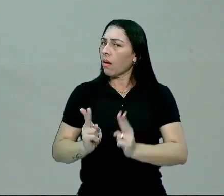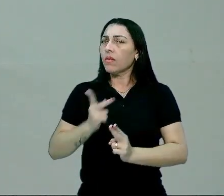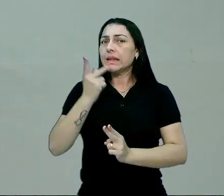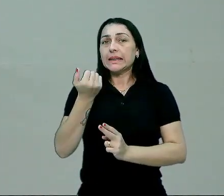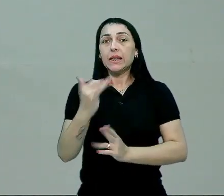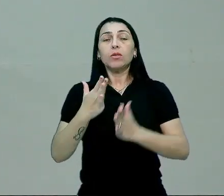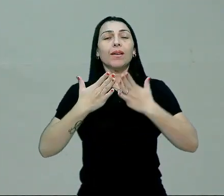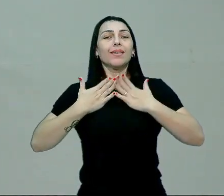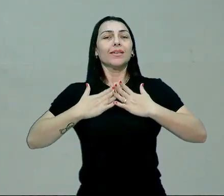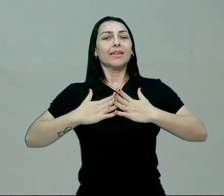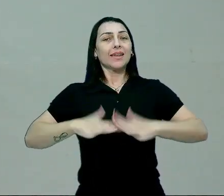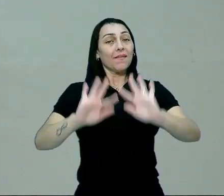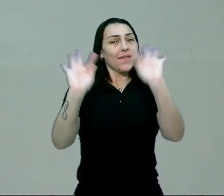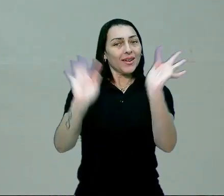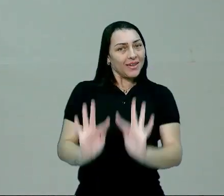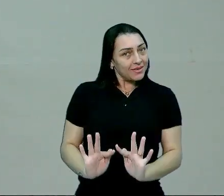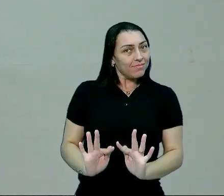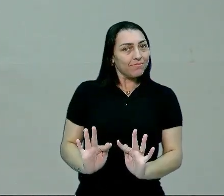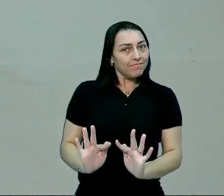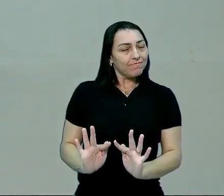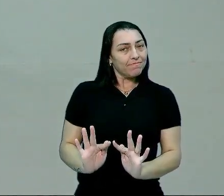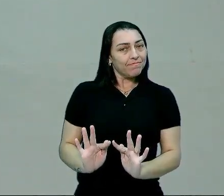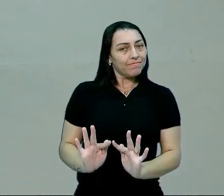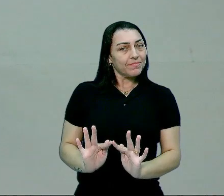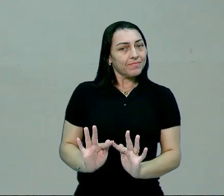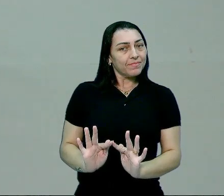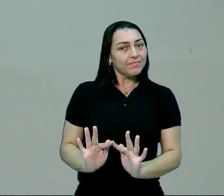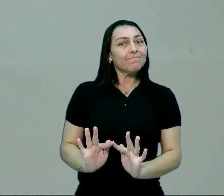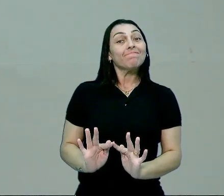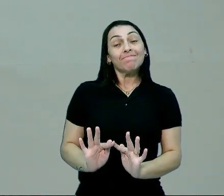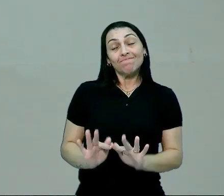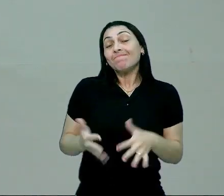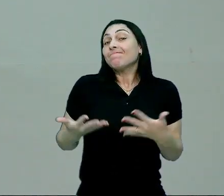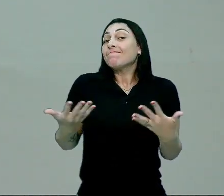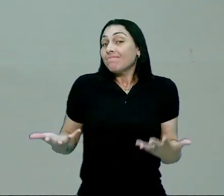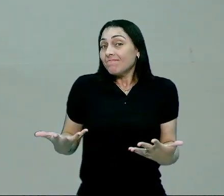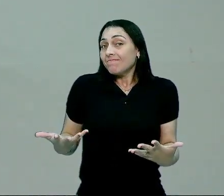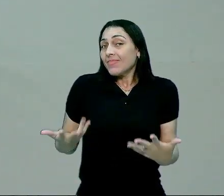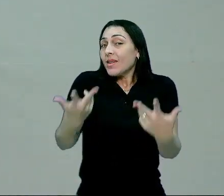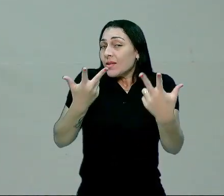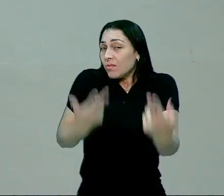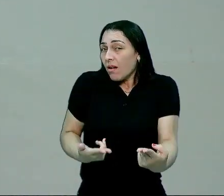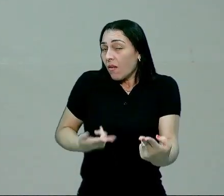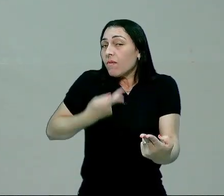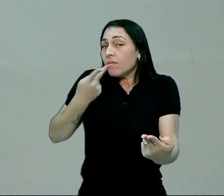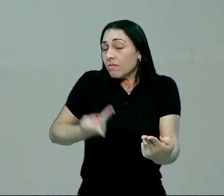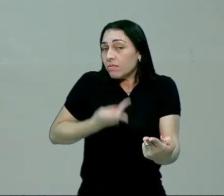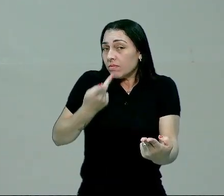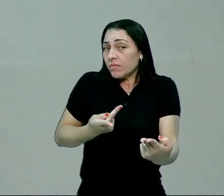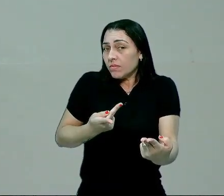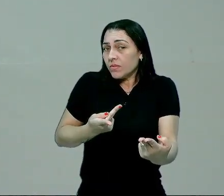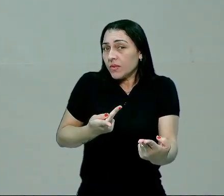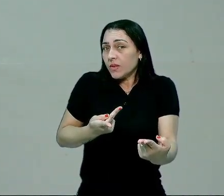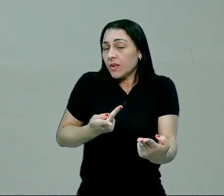caso eu não estivesse nervoso? Se eu estivesse feliz, eu falo para as pessoas, quando eu estou